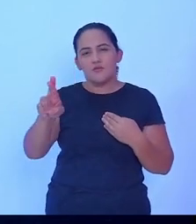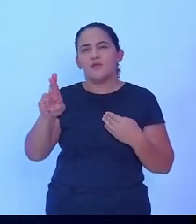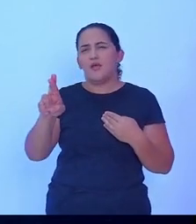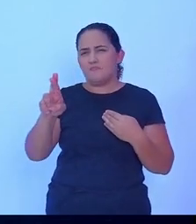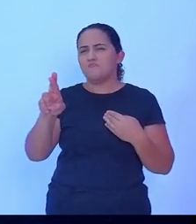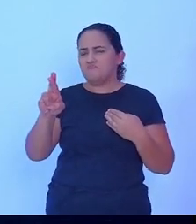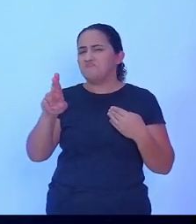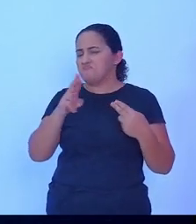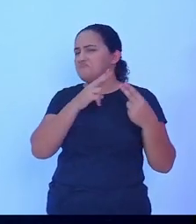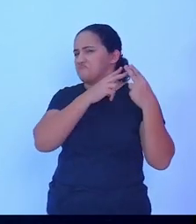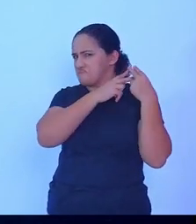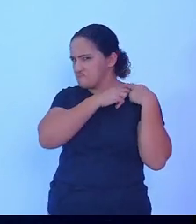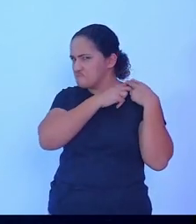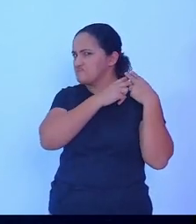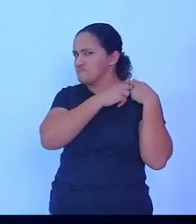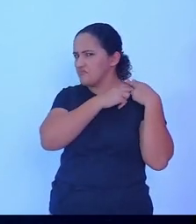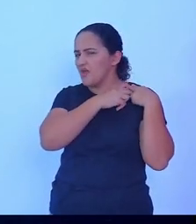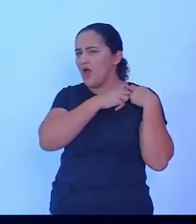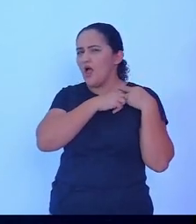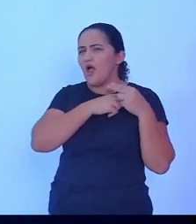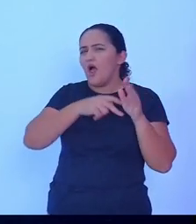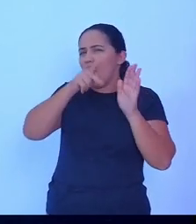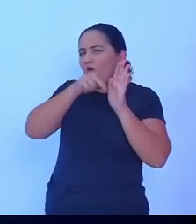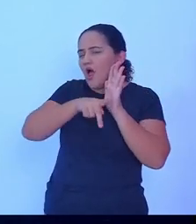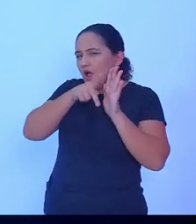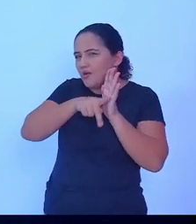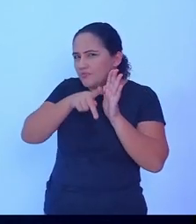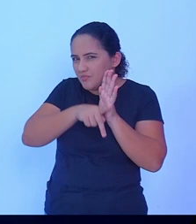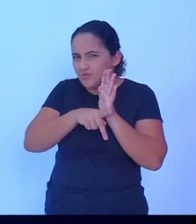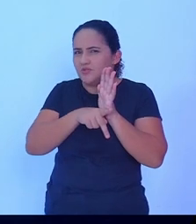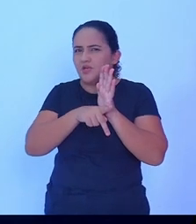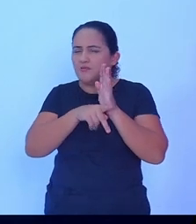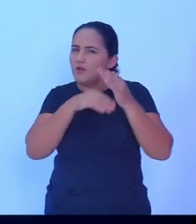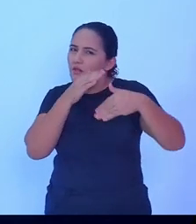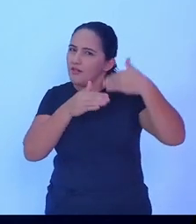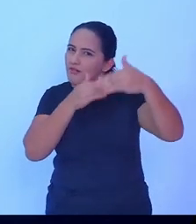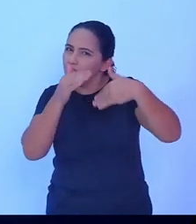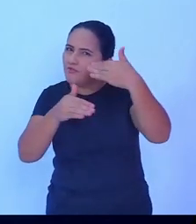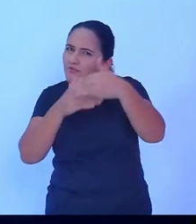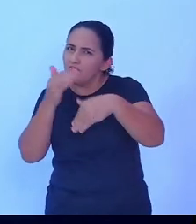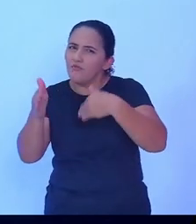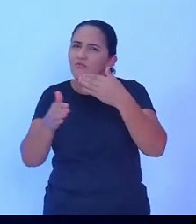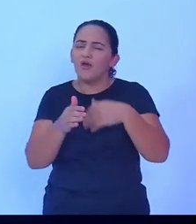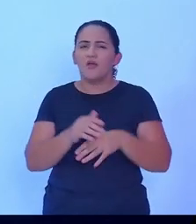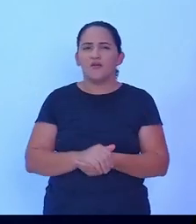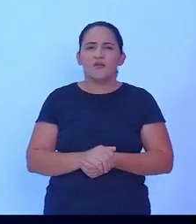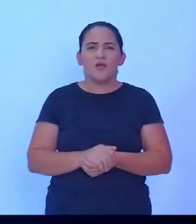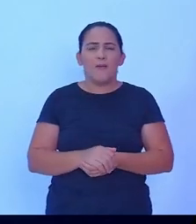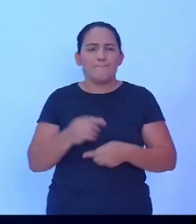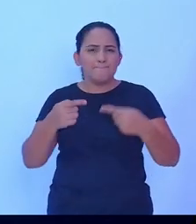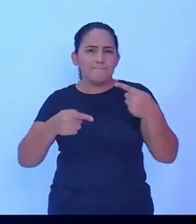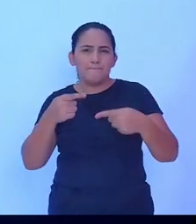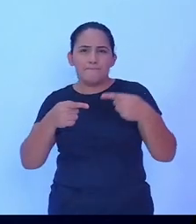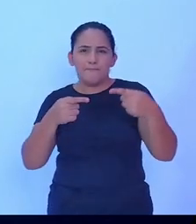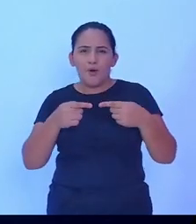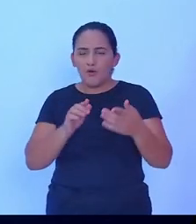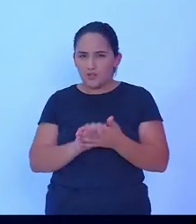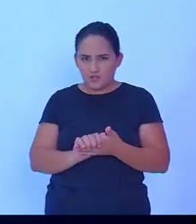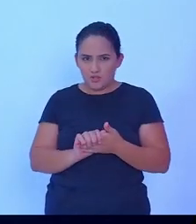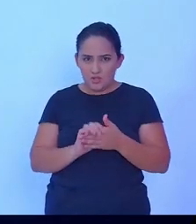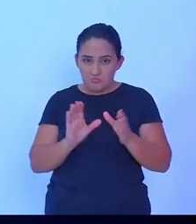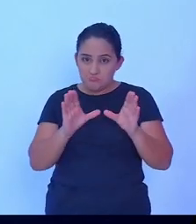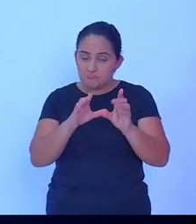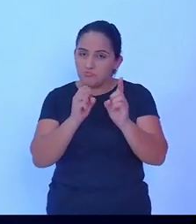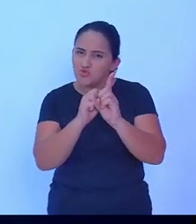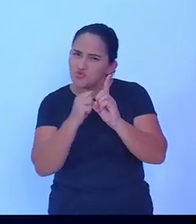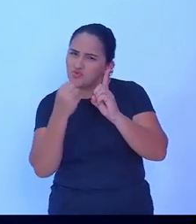município para desenvolver em todos os segmentos, as políticas públicas para que venha a